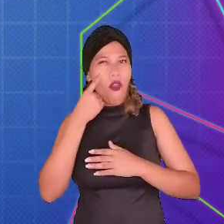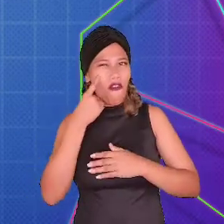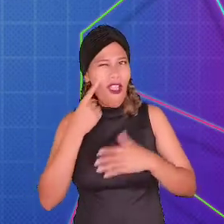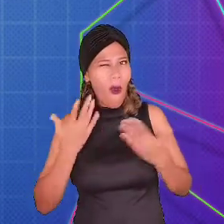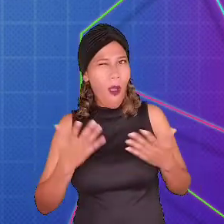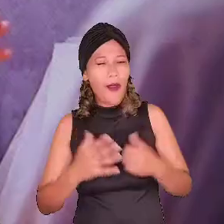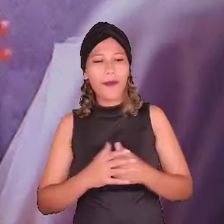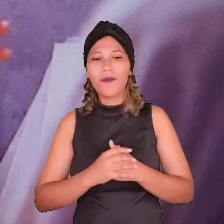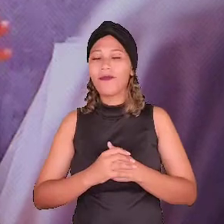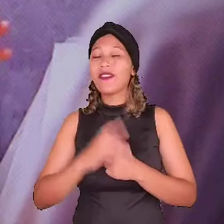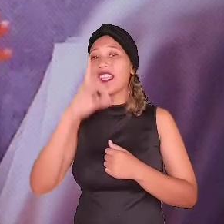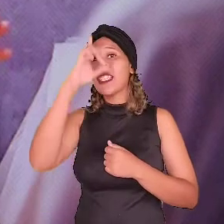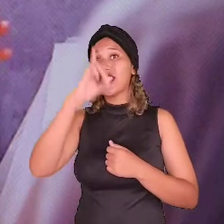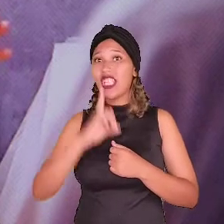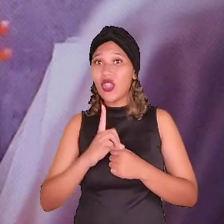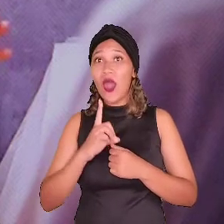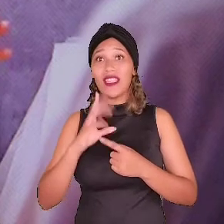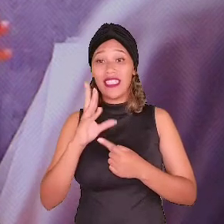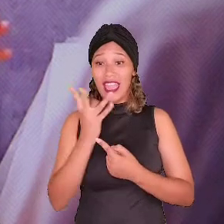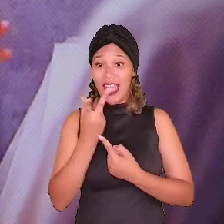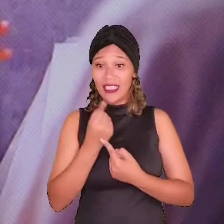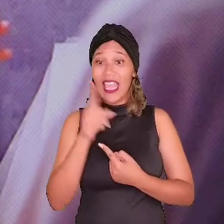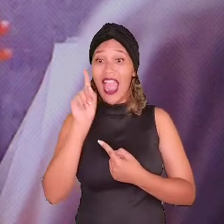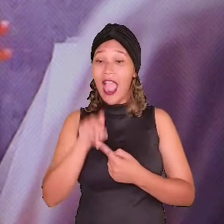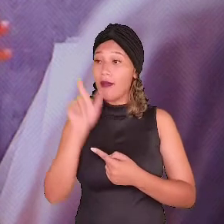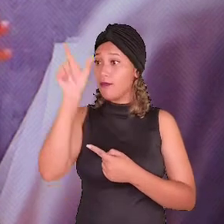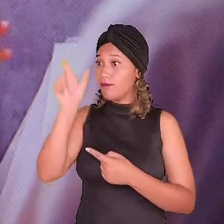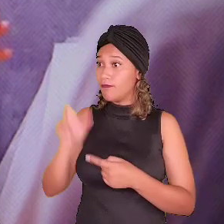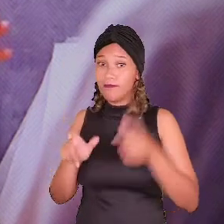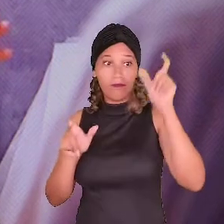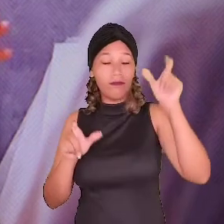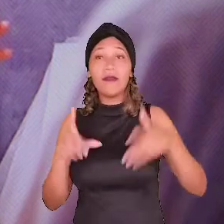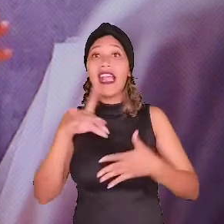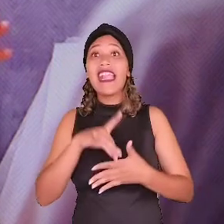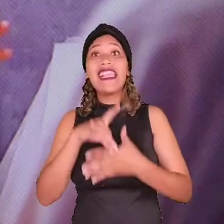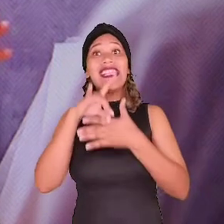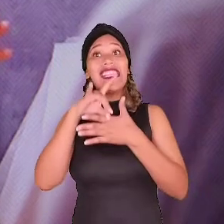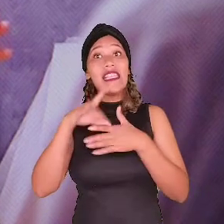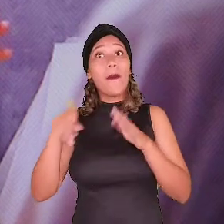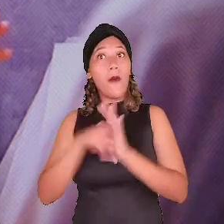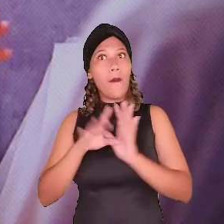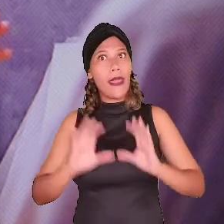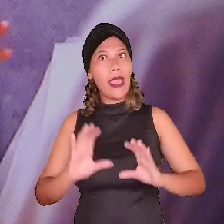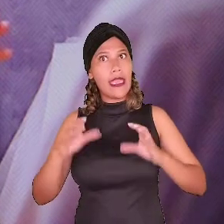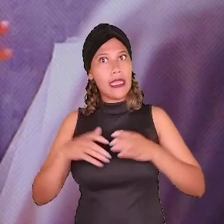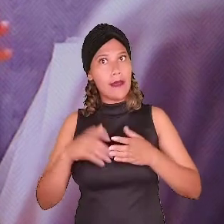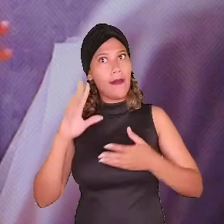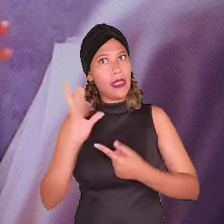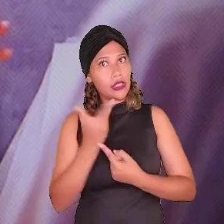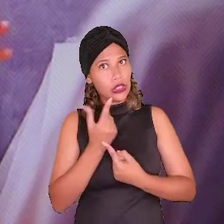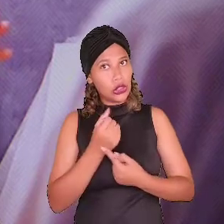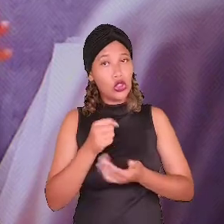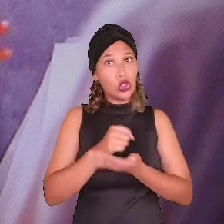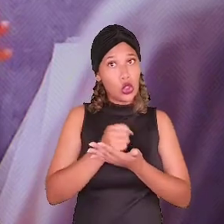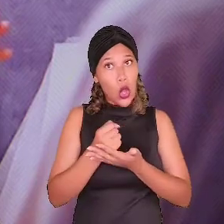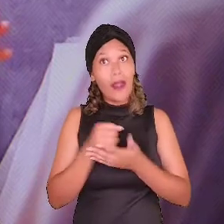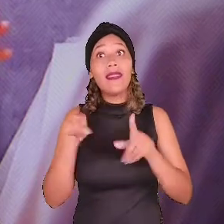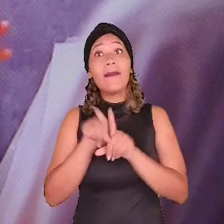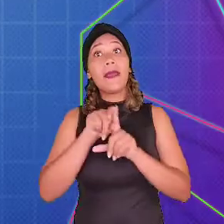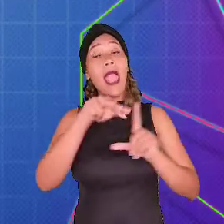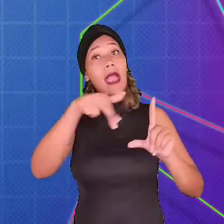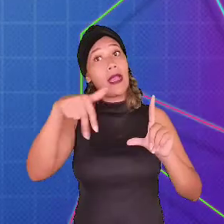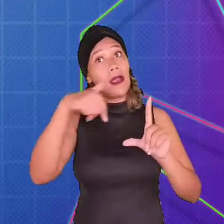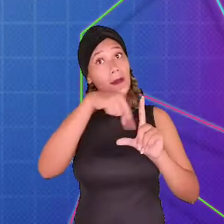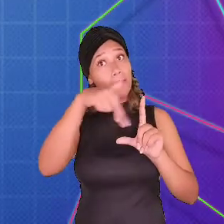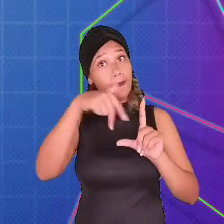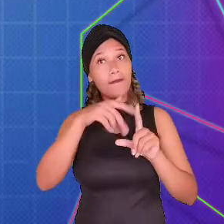Vamos ver quais são? Os diretores de arte são aqueles e aquelas que são líderes das equipes de artistas de jogos e de animação,